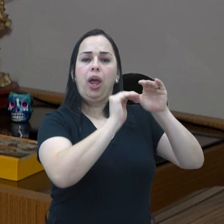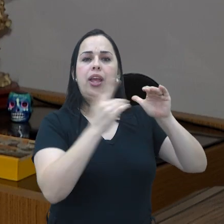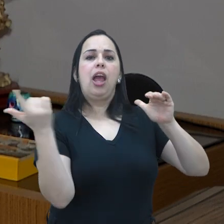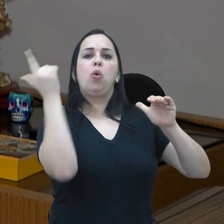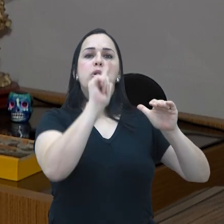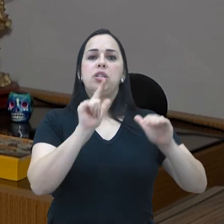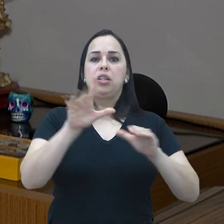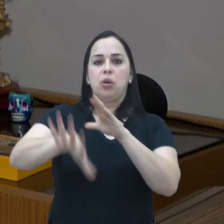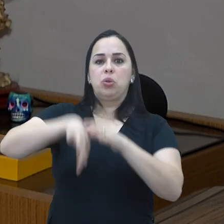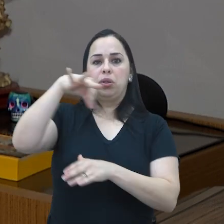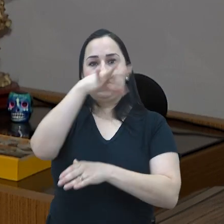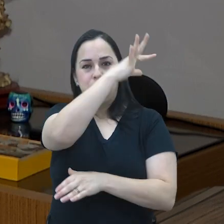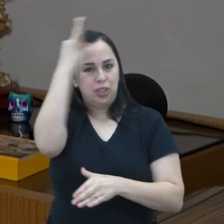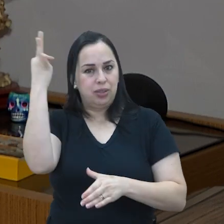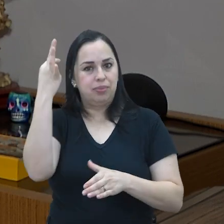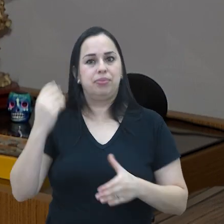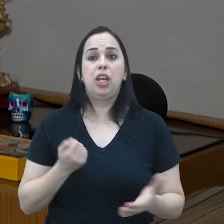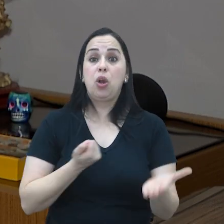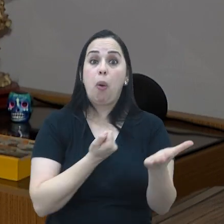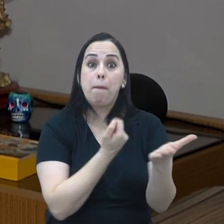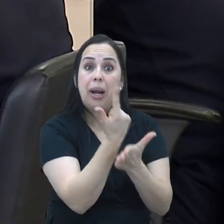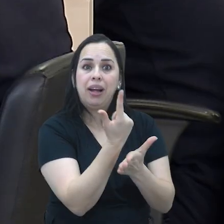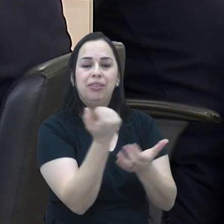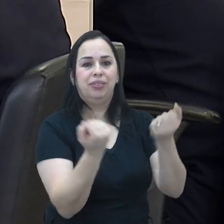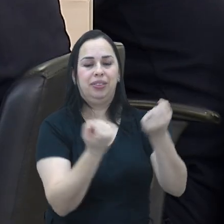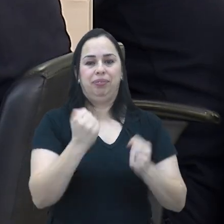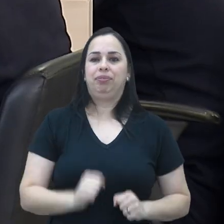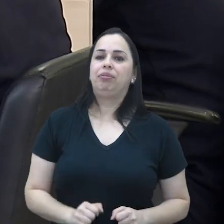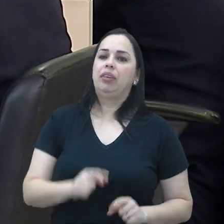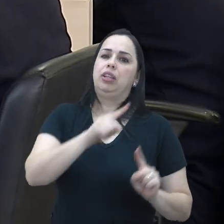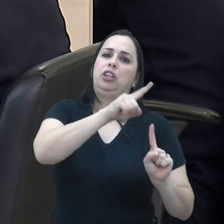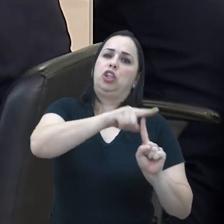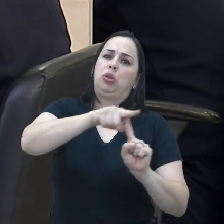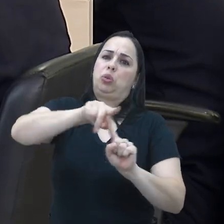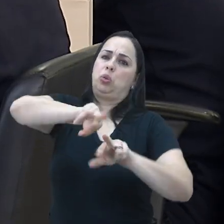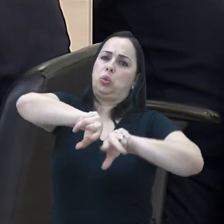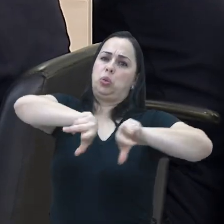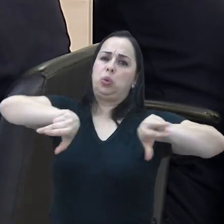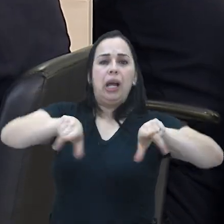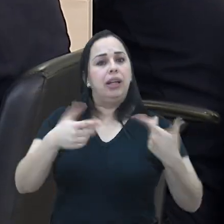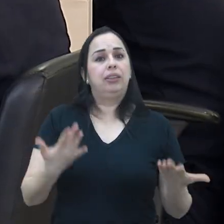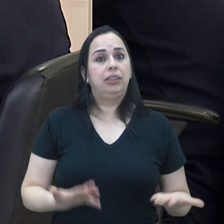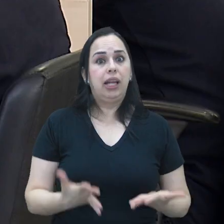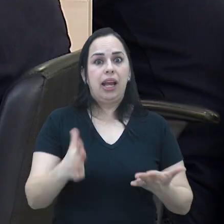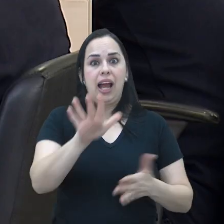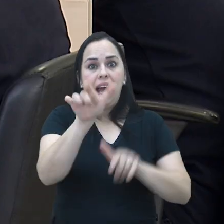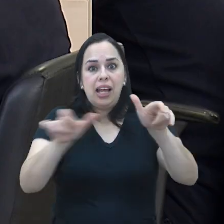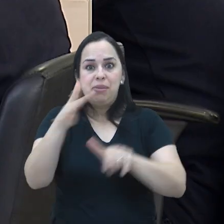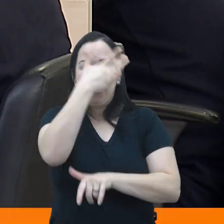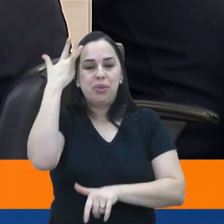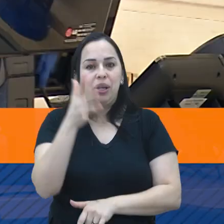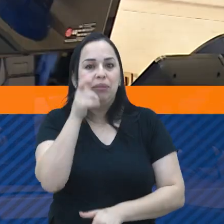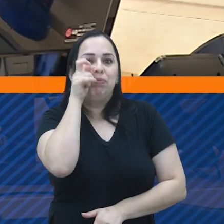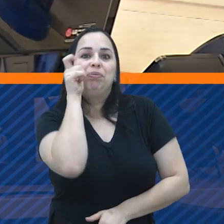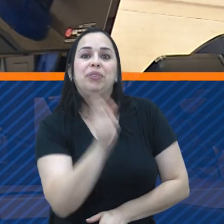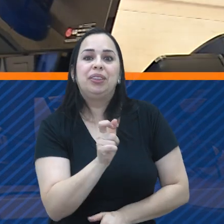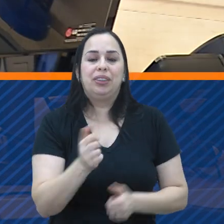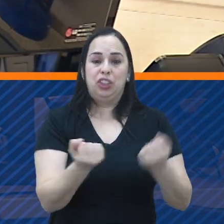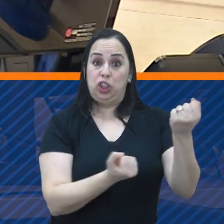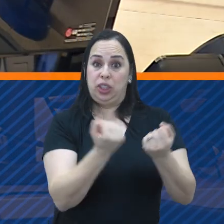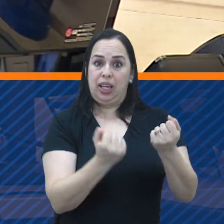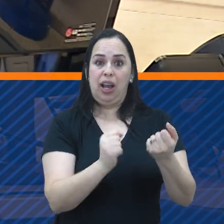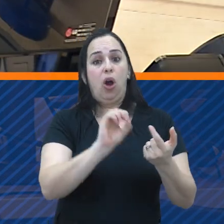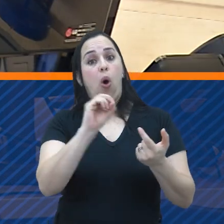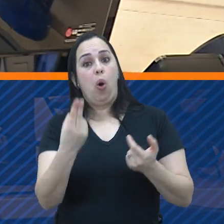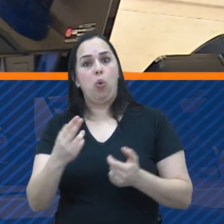contemplado e conseguir adquirir aquele seu bem desejado. E os tipos de consórcio que mais chamaram a atenção dos brasileiros foram